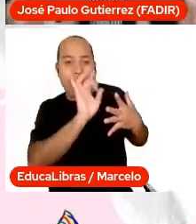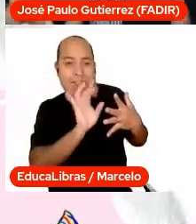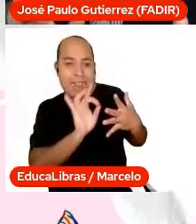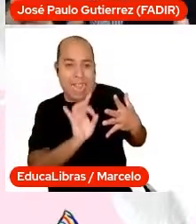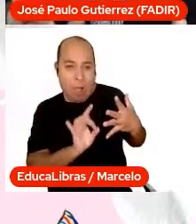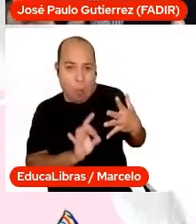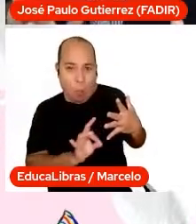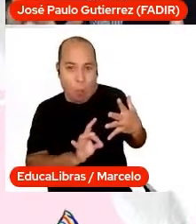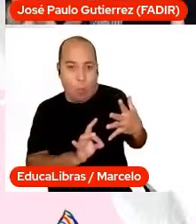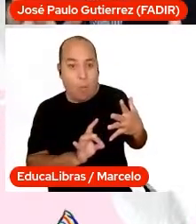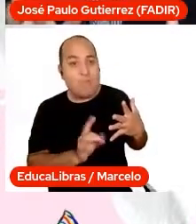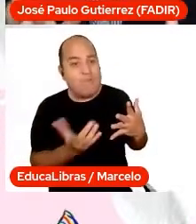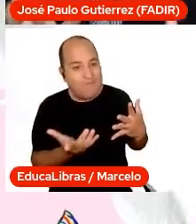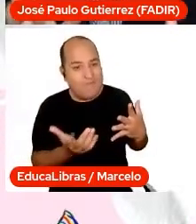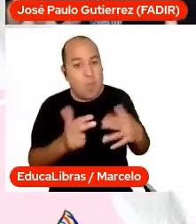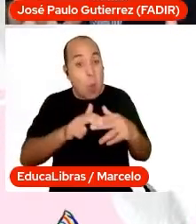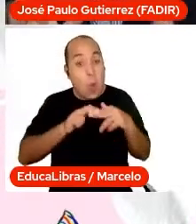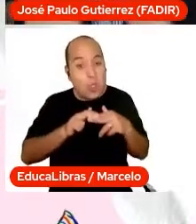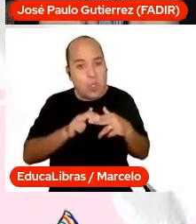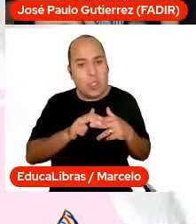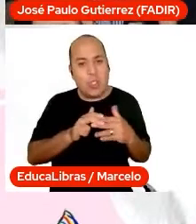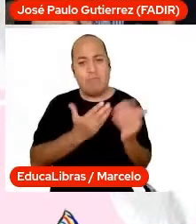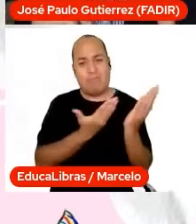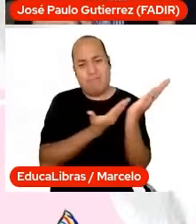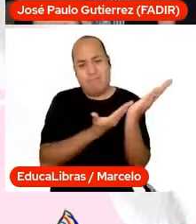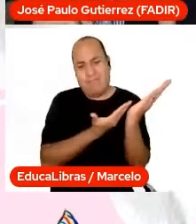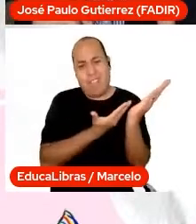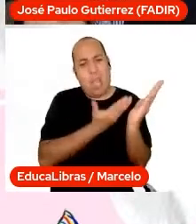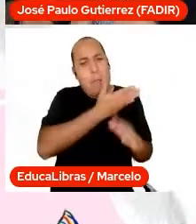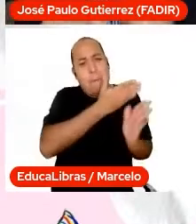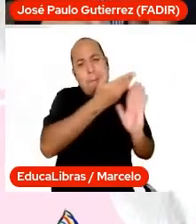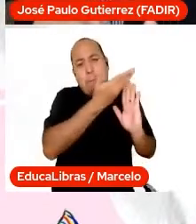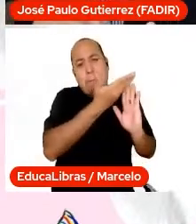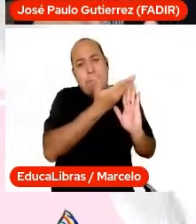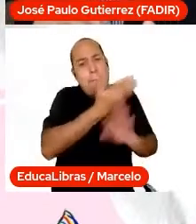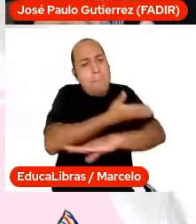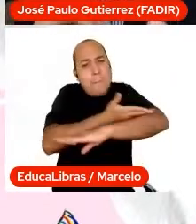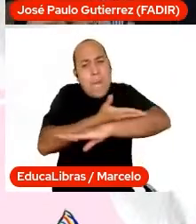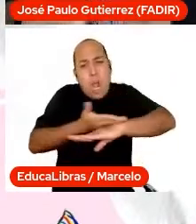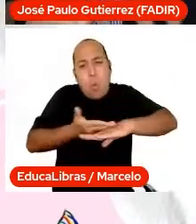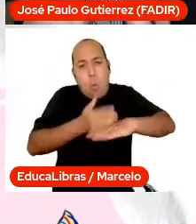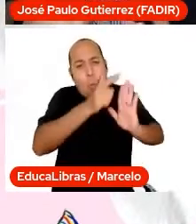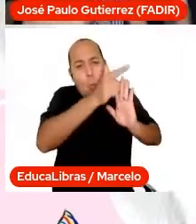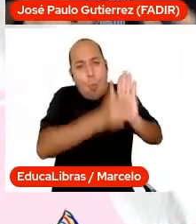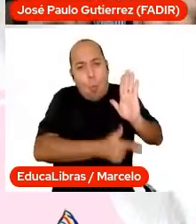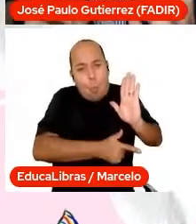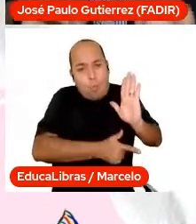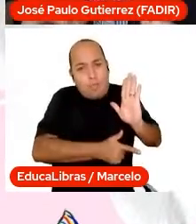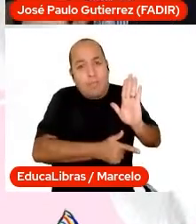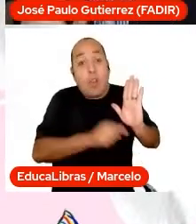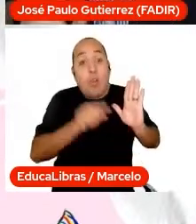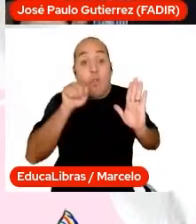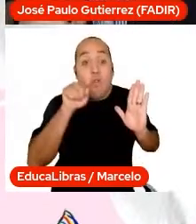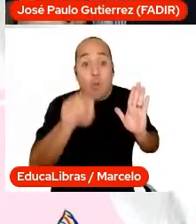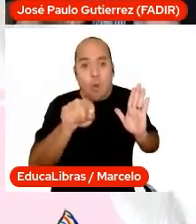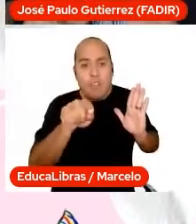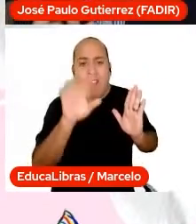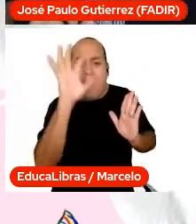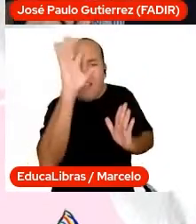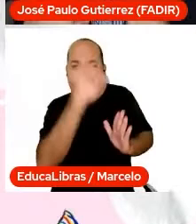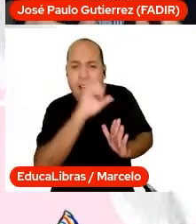em branco essa tela aqui para falar assim, gente, conheça, investigue, aprenda, se empodere